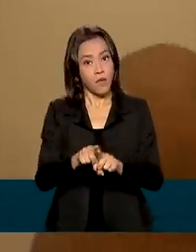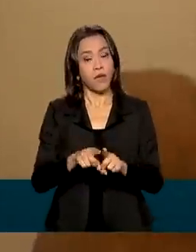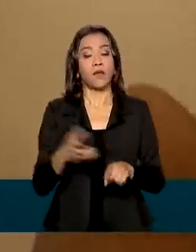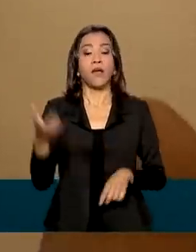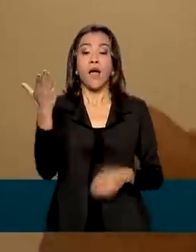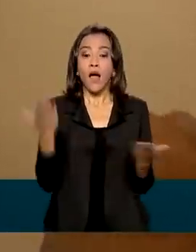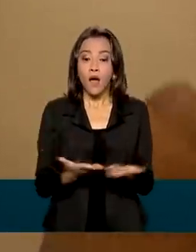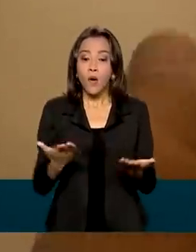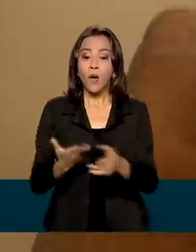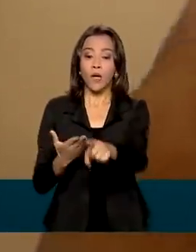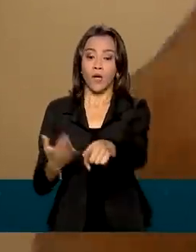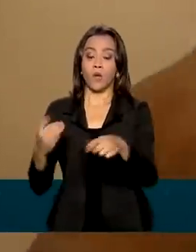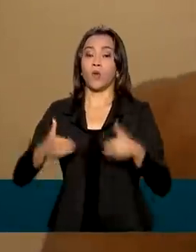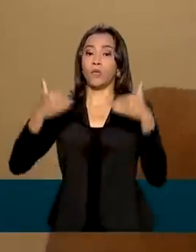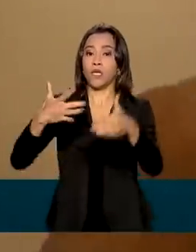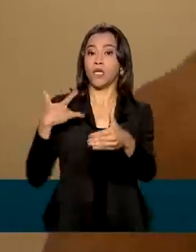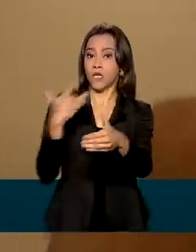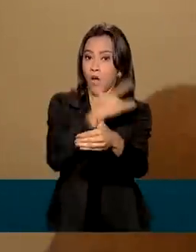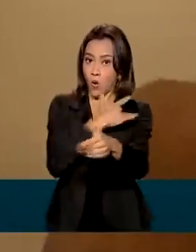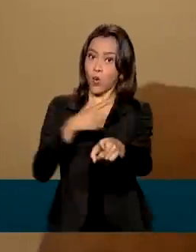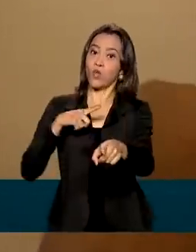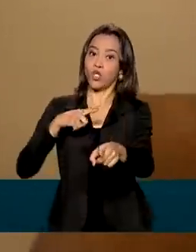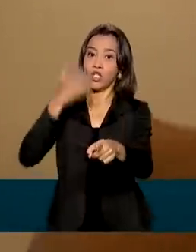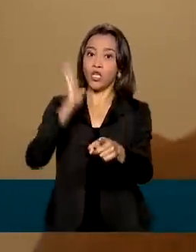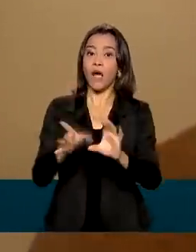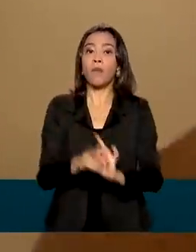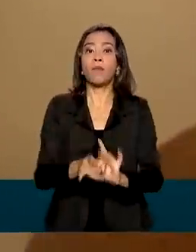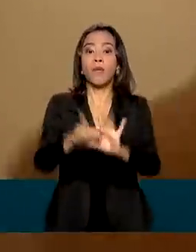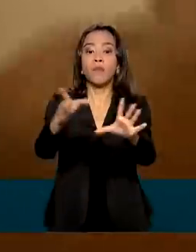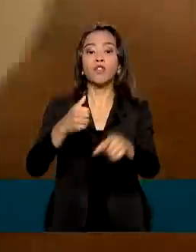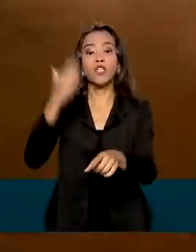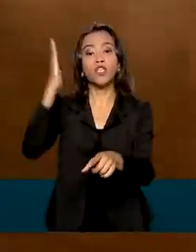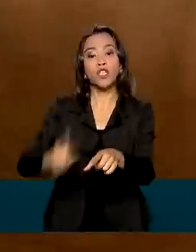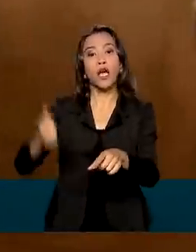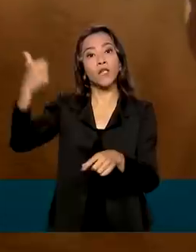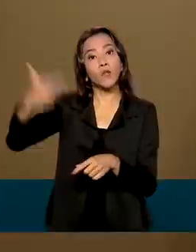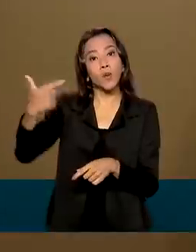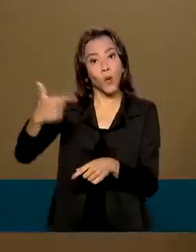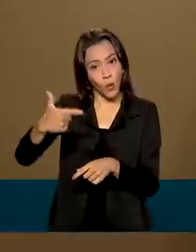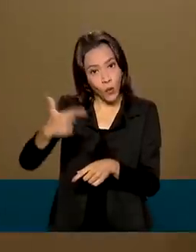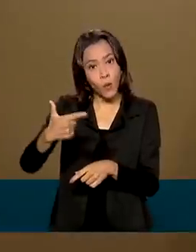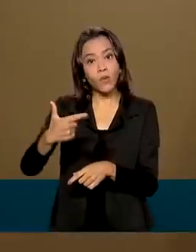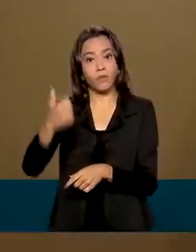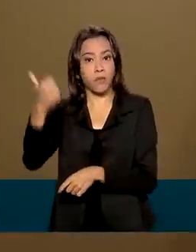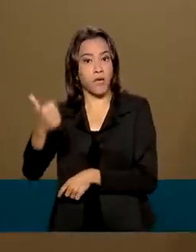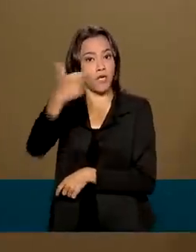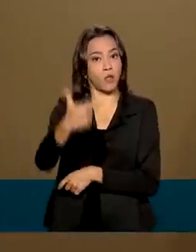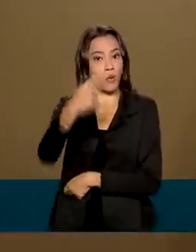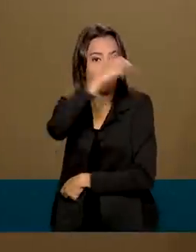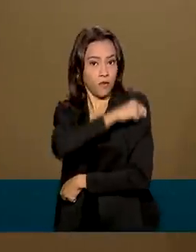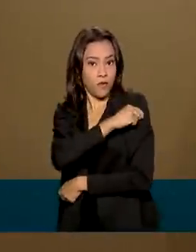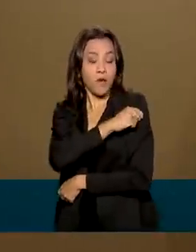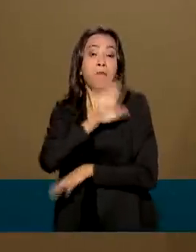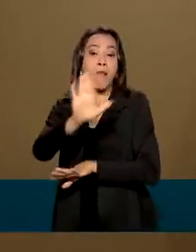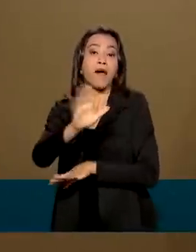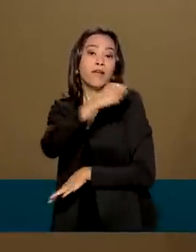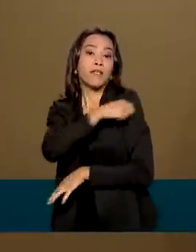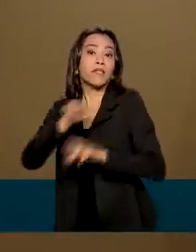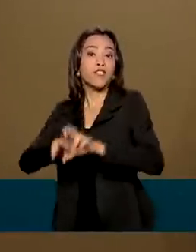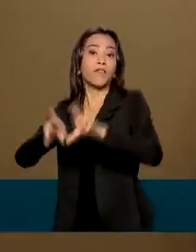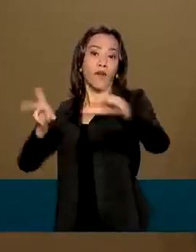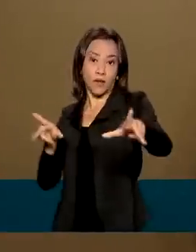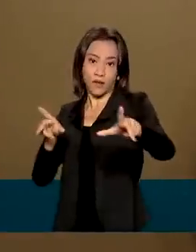liberou o comprovante para pessoas que tomaram duas doses de marcas diferentes. O documento pode ser exibido